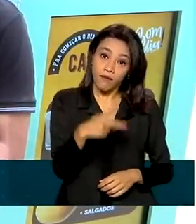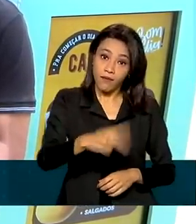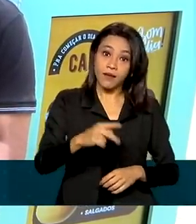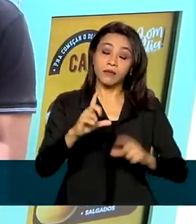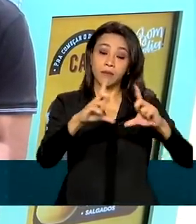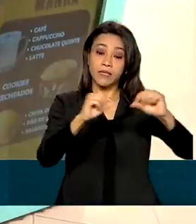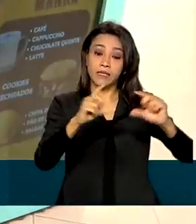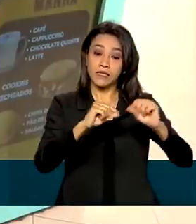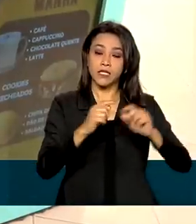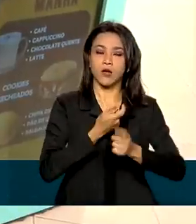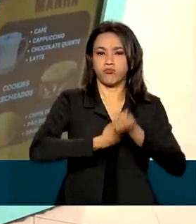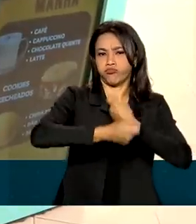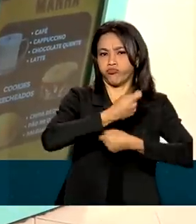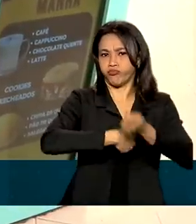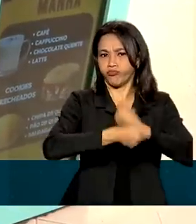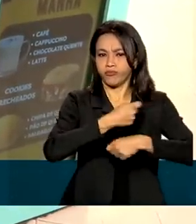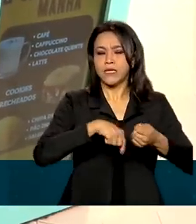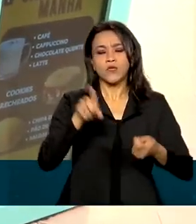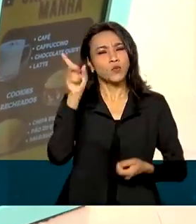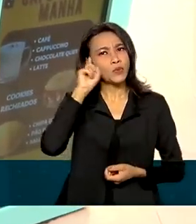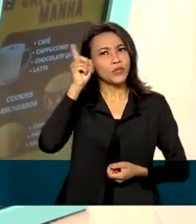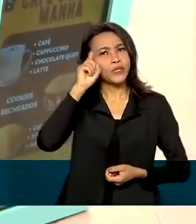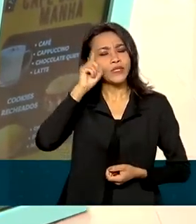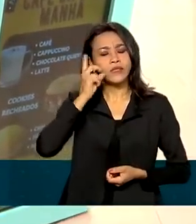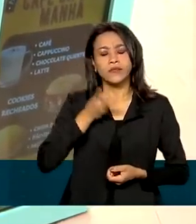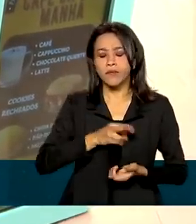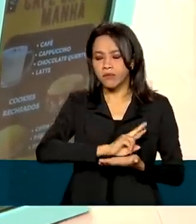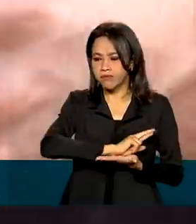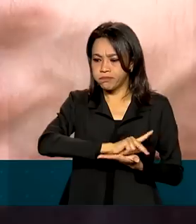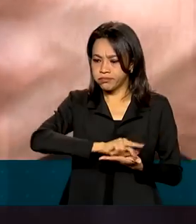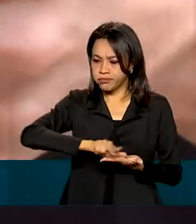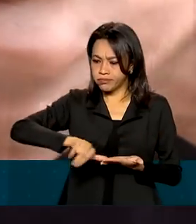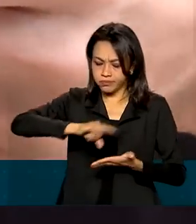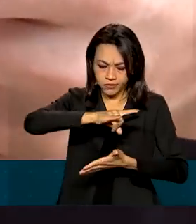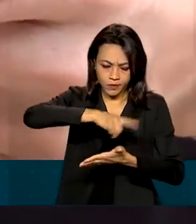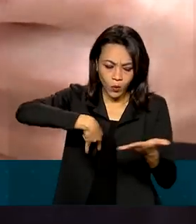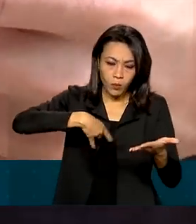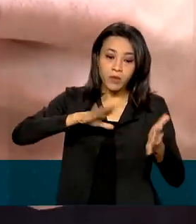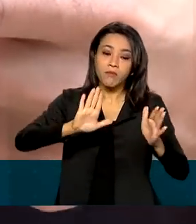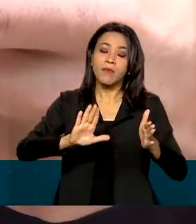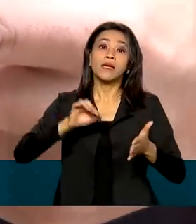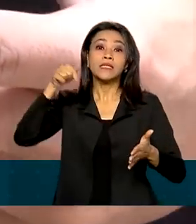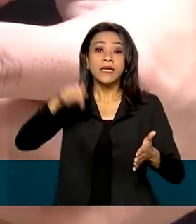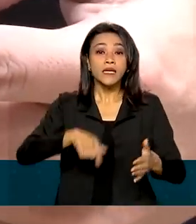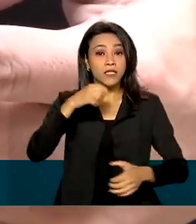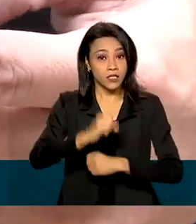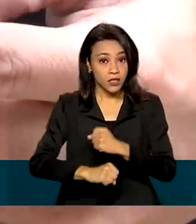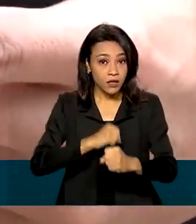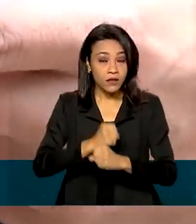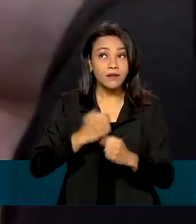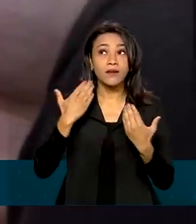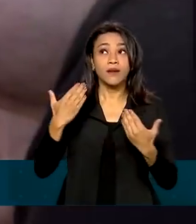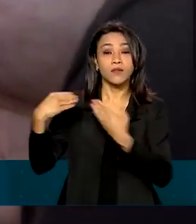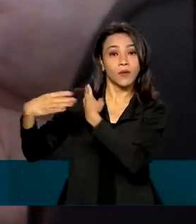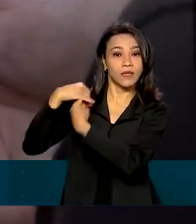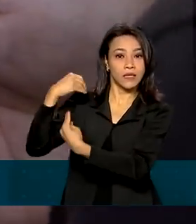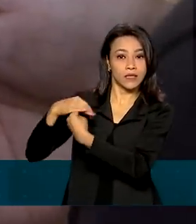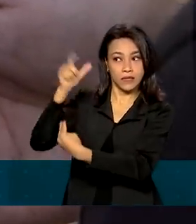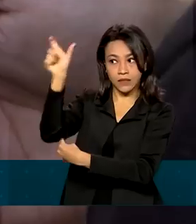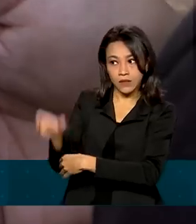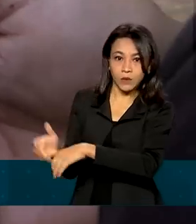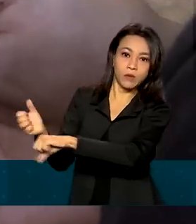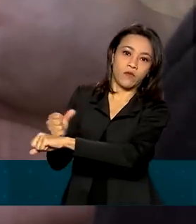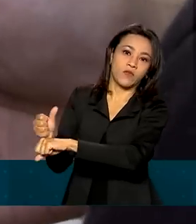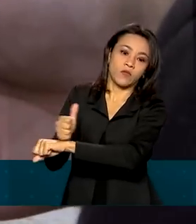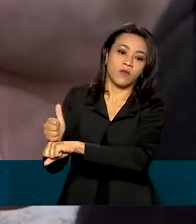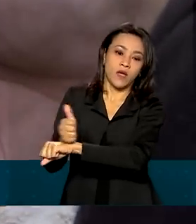que no seu dia a dia sempre teve que lidar com muitos documentos. Mas este ano, graças a um conselho do contador, ele fez a